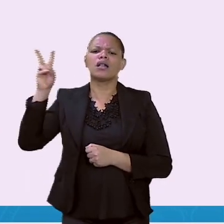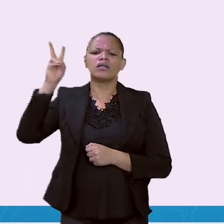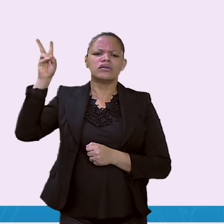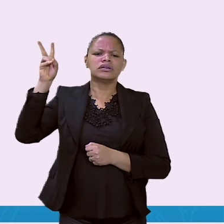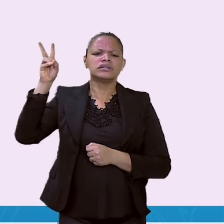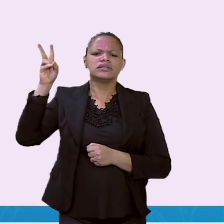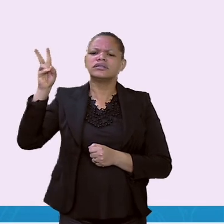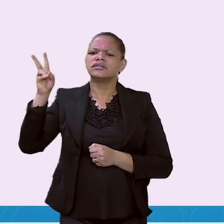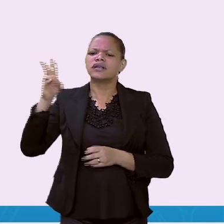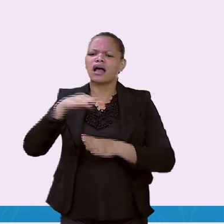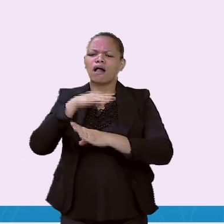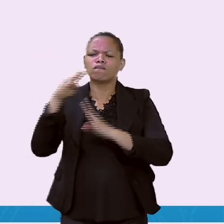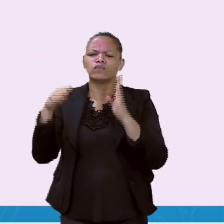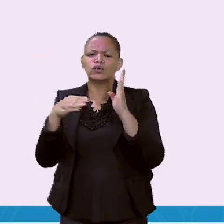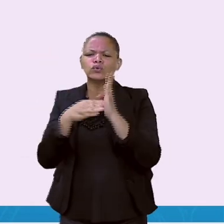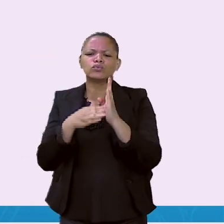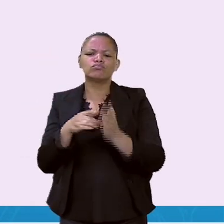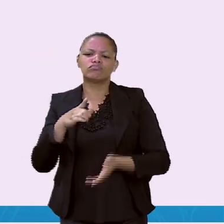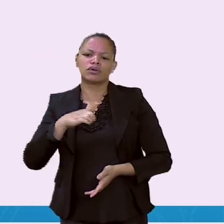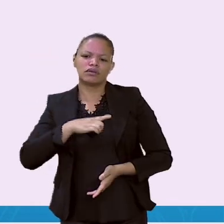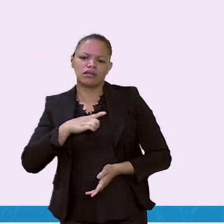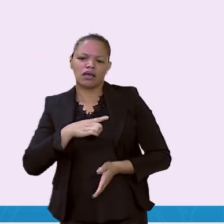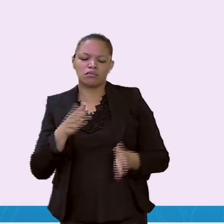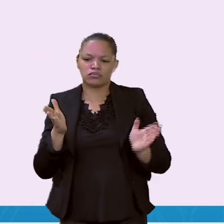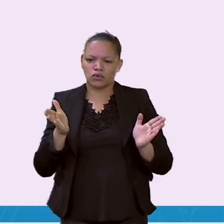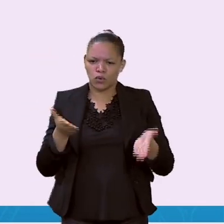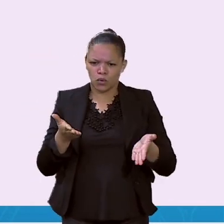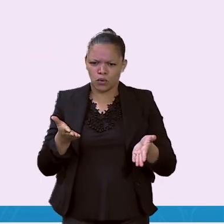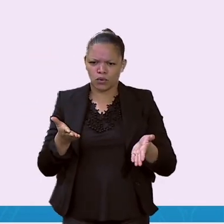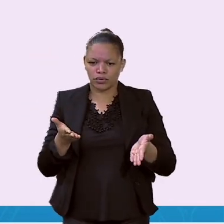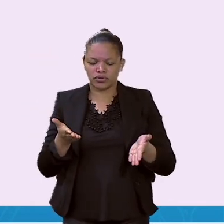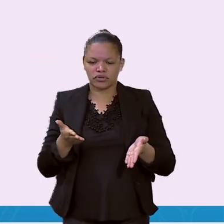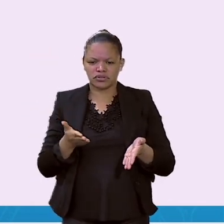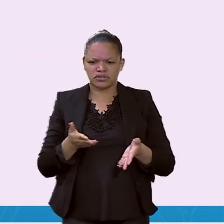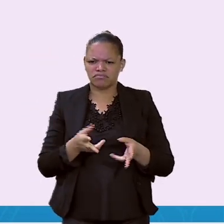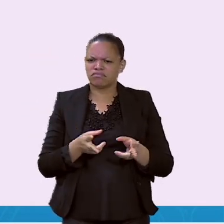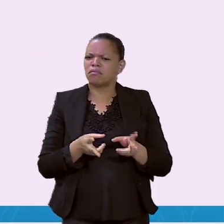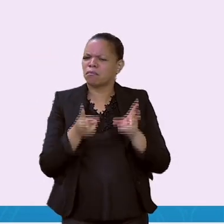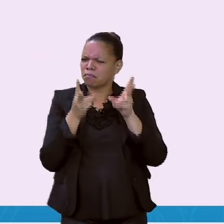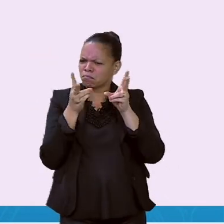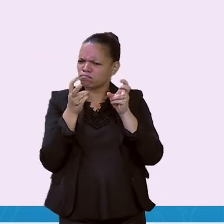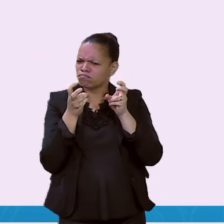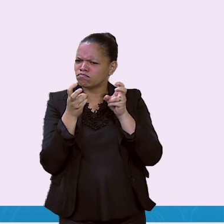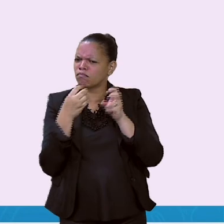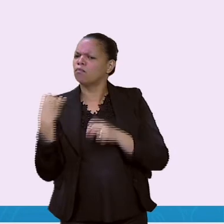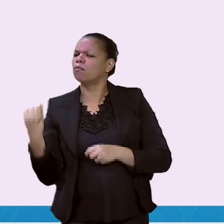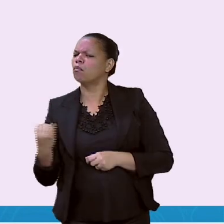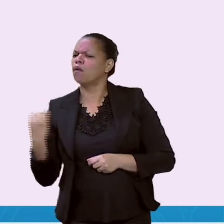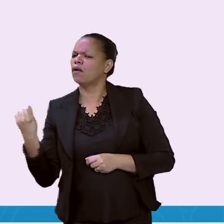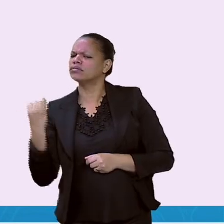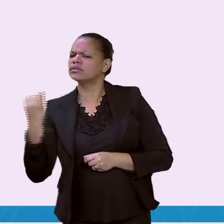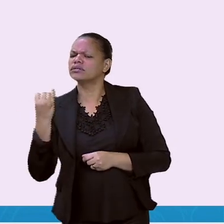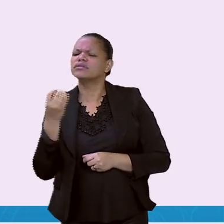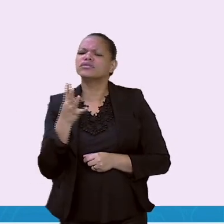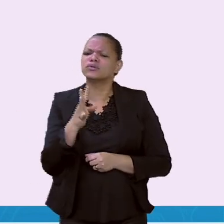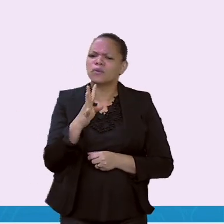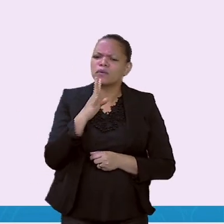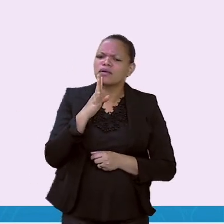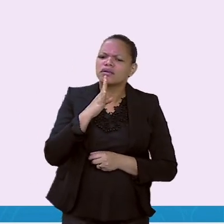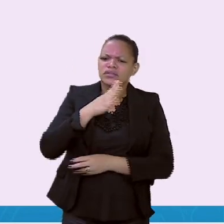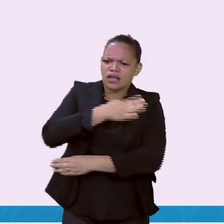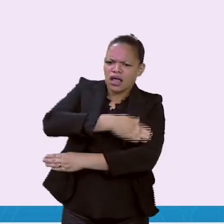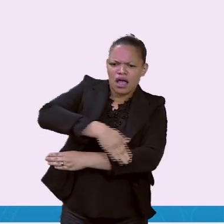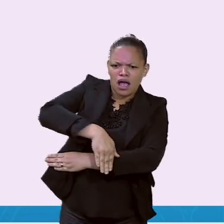a rua da nossa casa, a rua da nossa escola? Isso é muito importante, pois cada